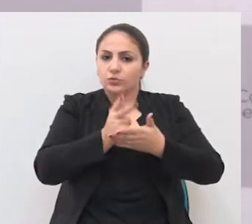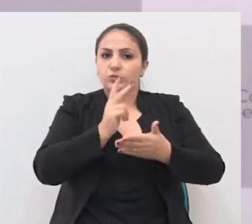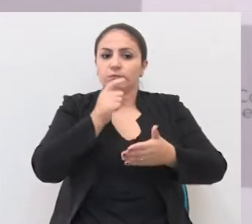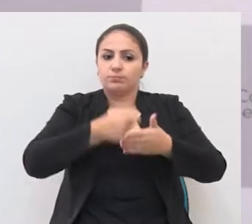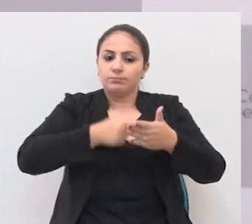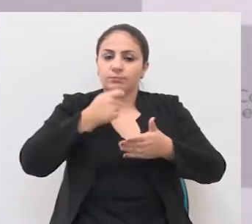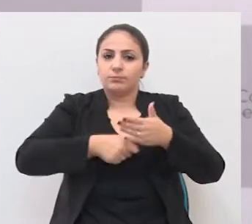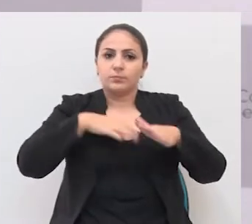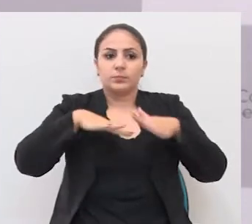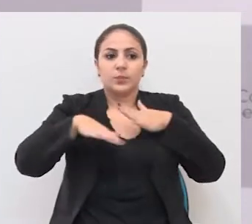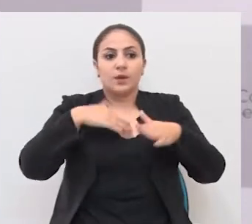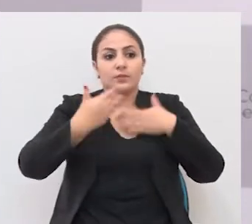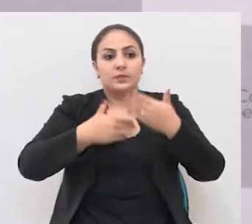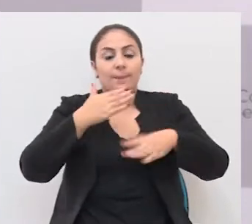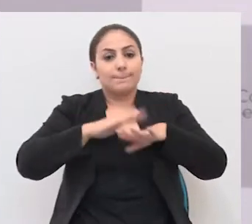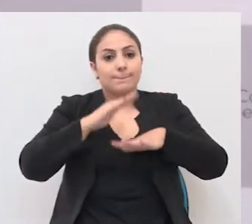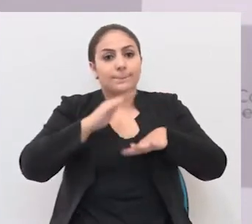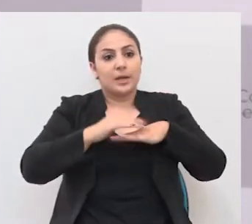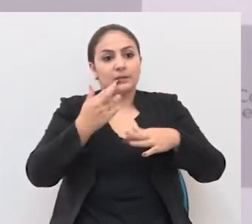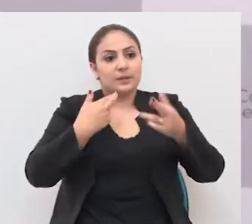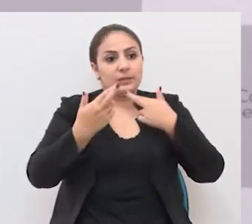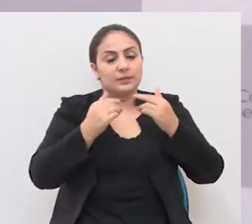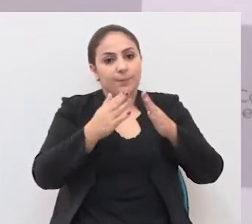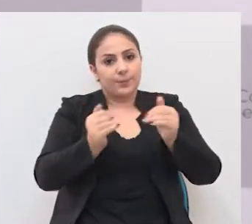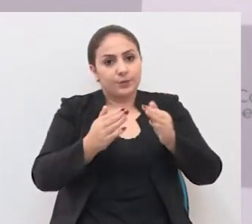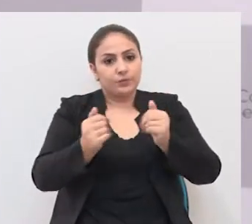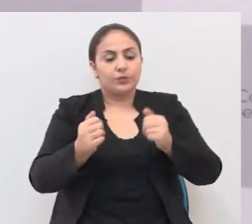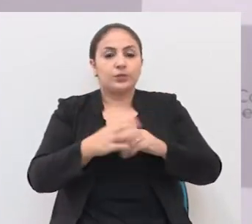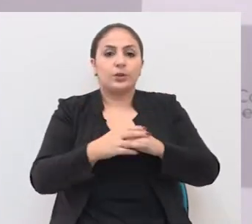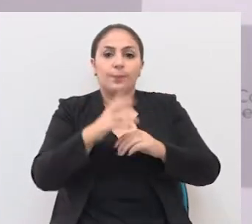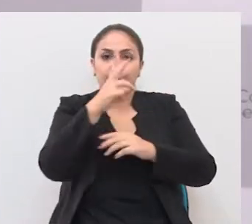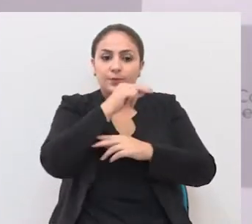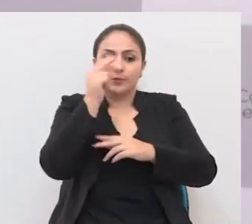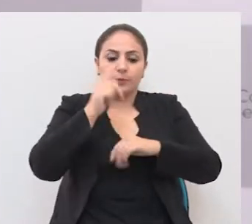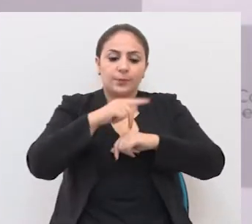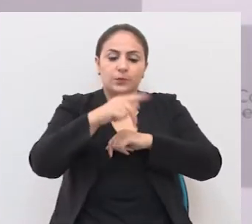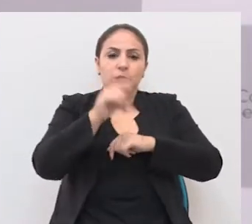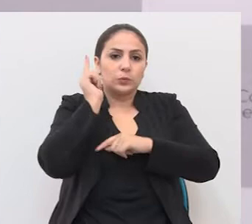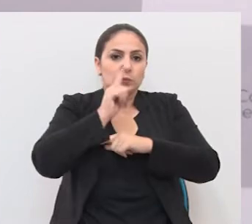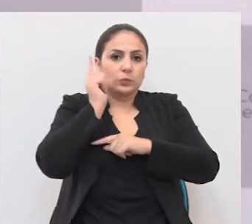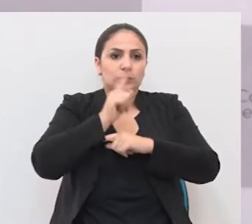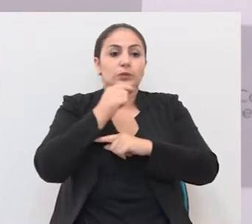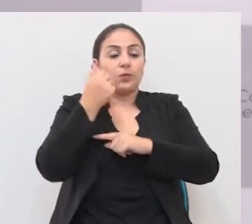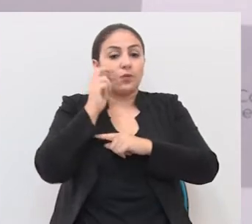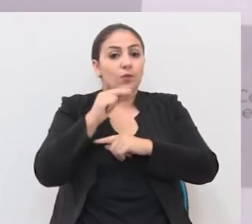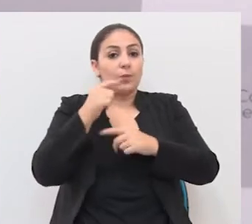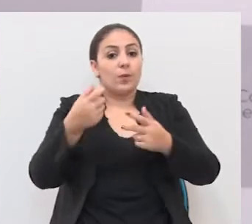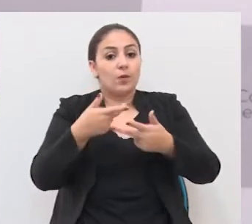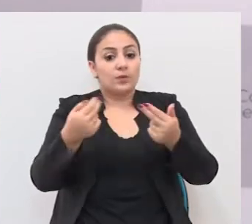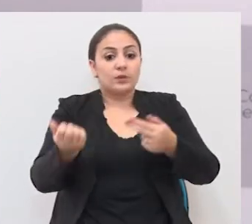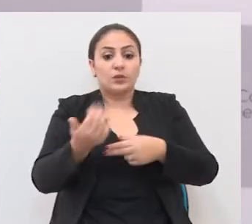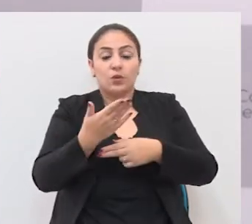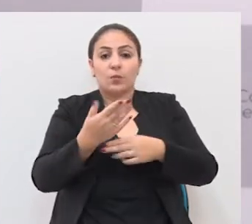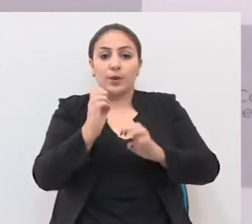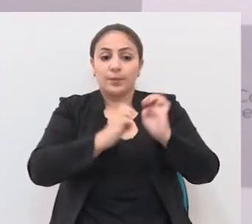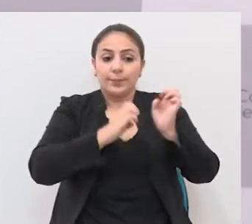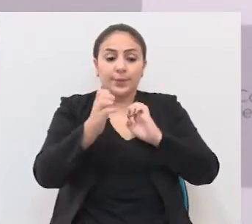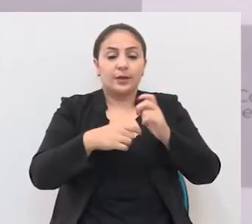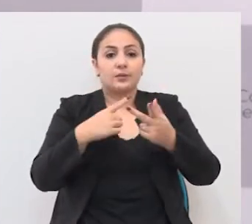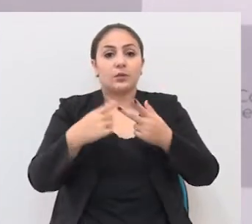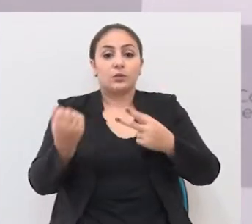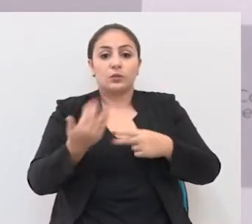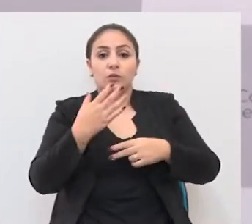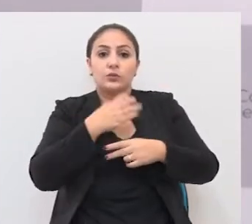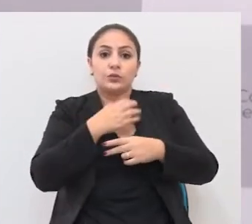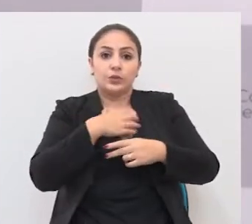gente vai, obviamente, avançar um pouquinho mais em relação aos pedidos para que a Prefeitura de Passo Fundo possa ver uma nova empresa, uma